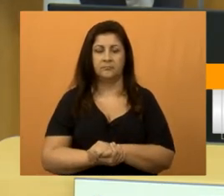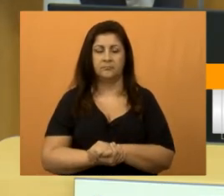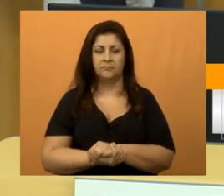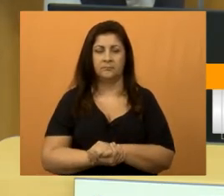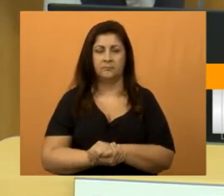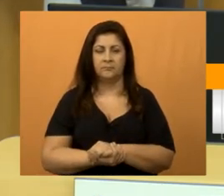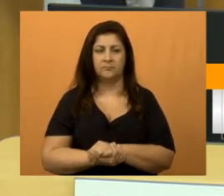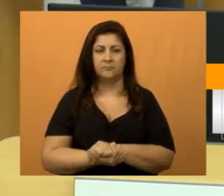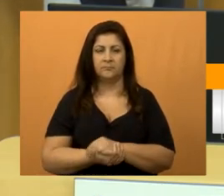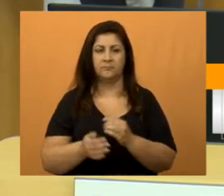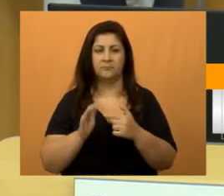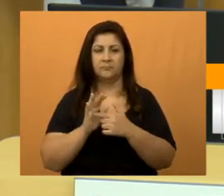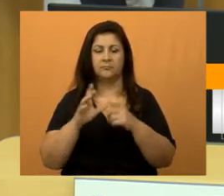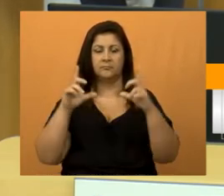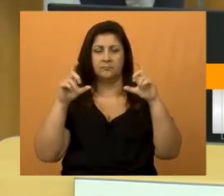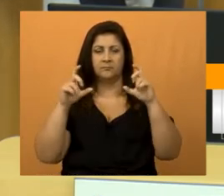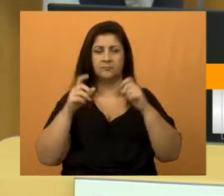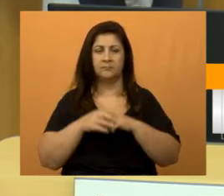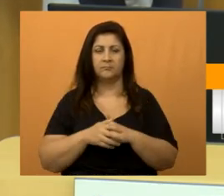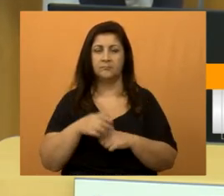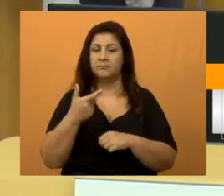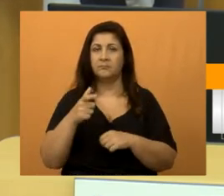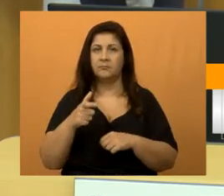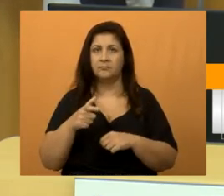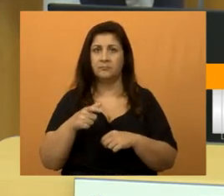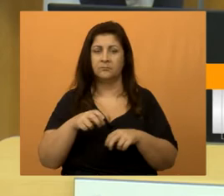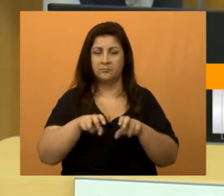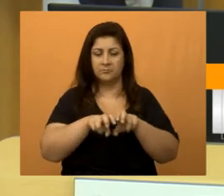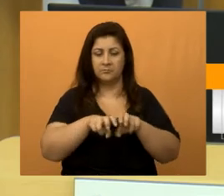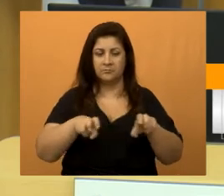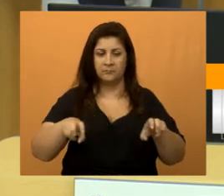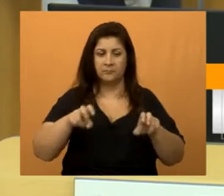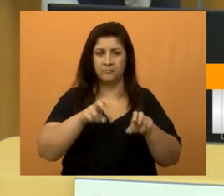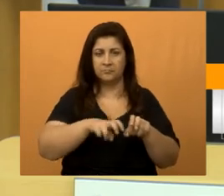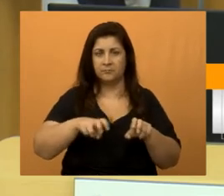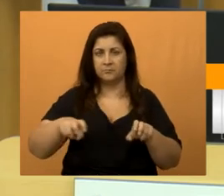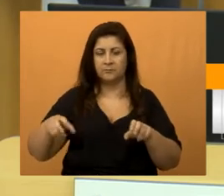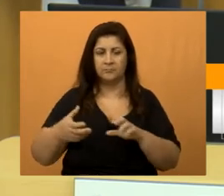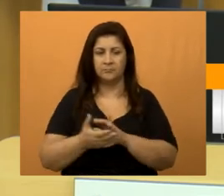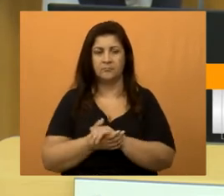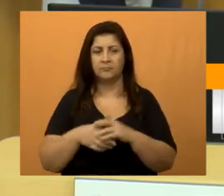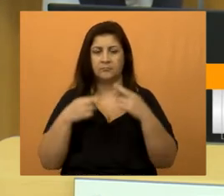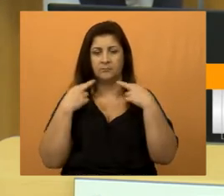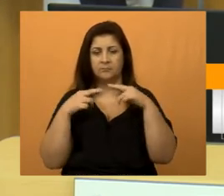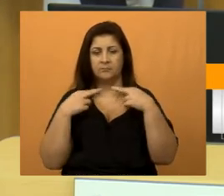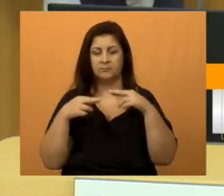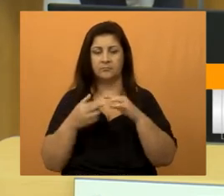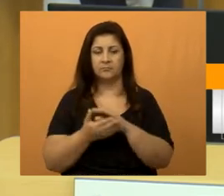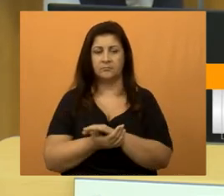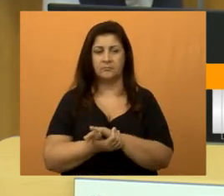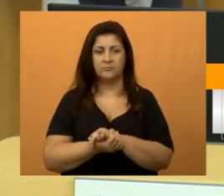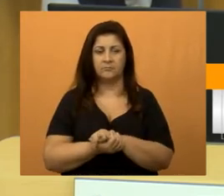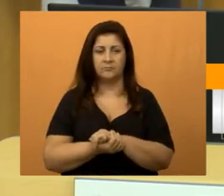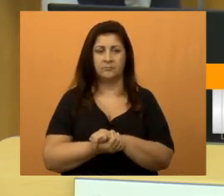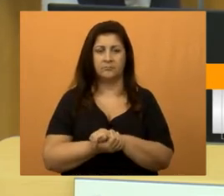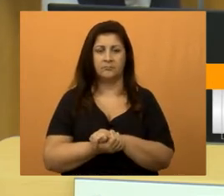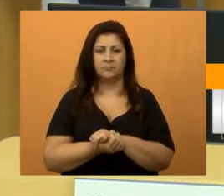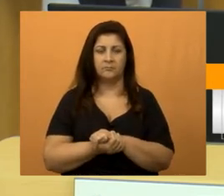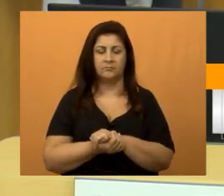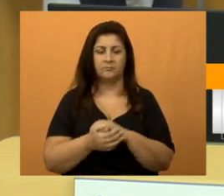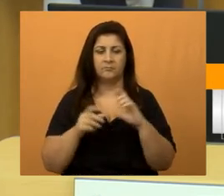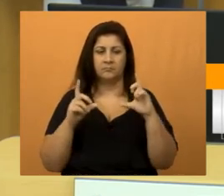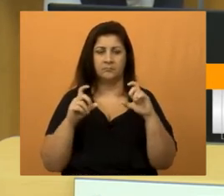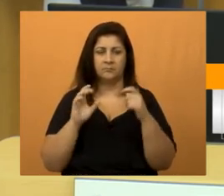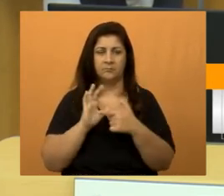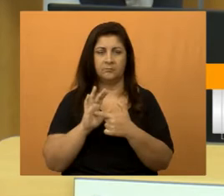Ali tem aquela praça e também não tem assento para povo ali. Eles reclamam muito por aquilo ali. Aqui está a foto